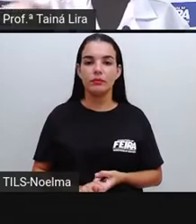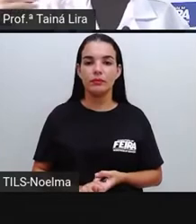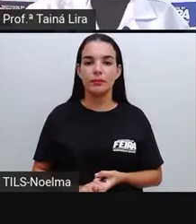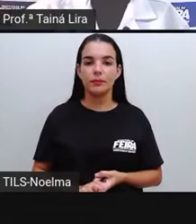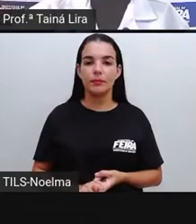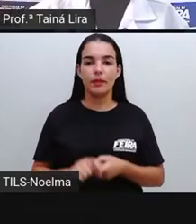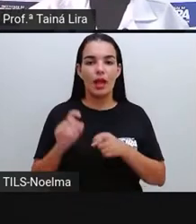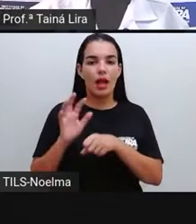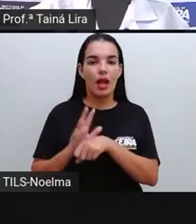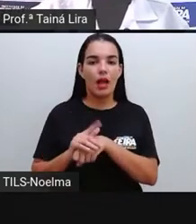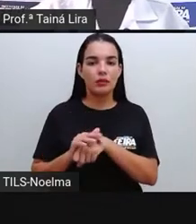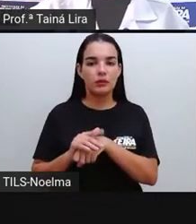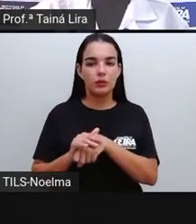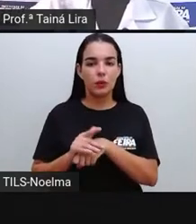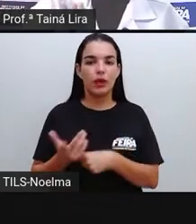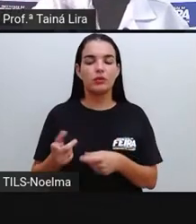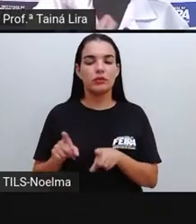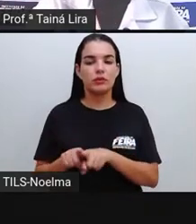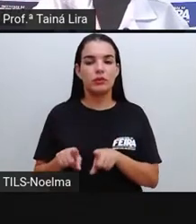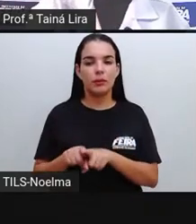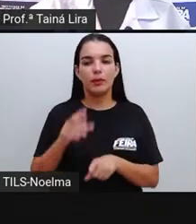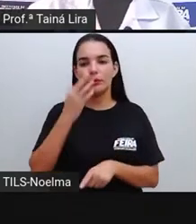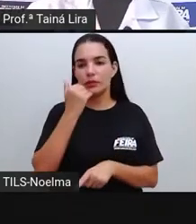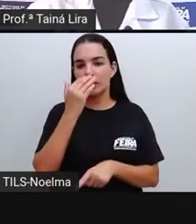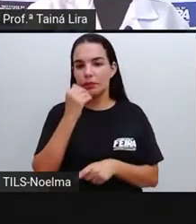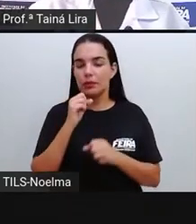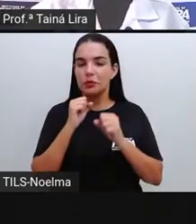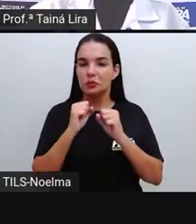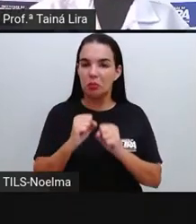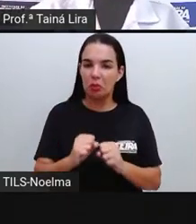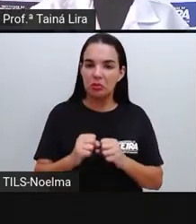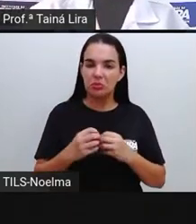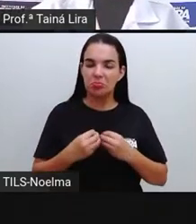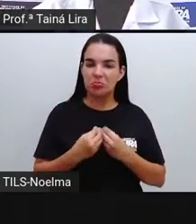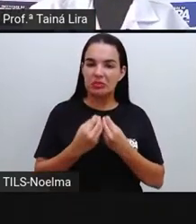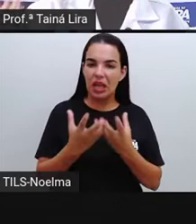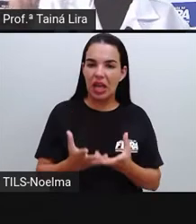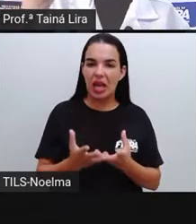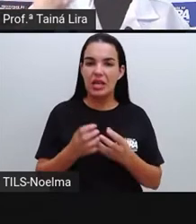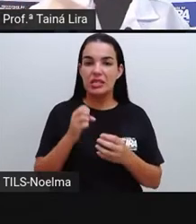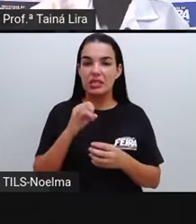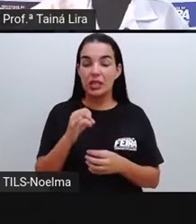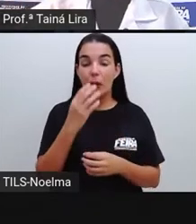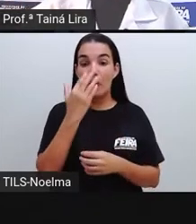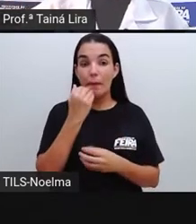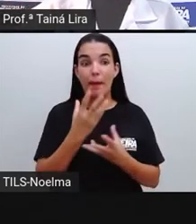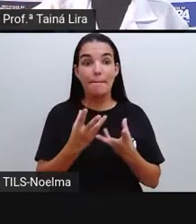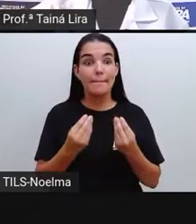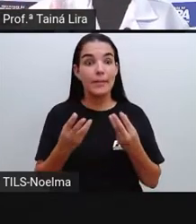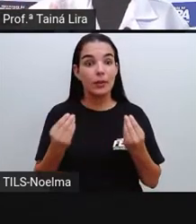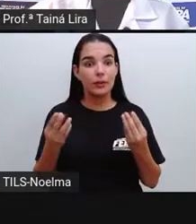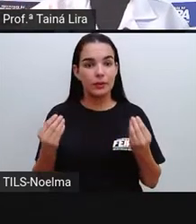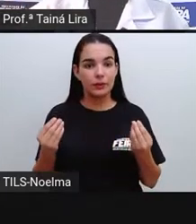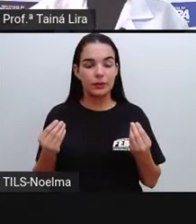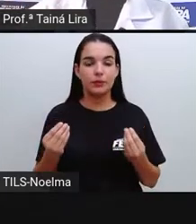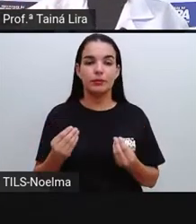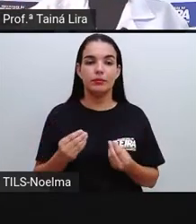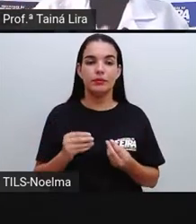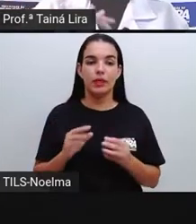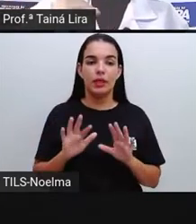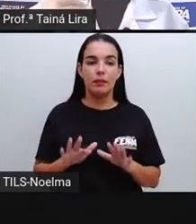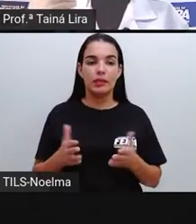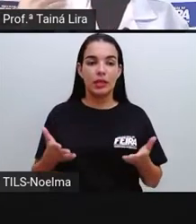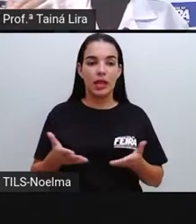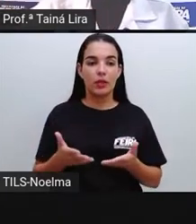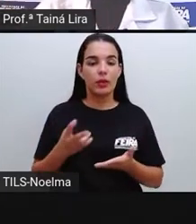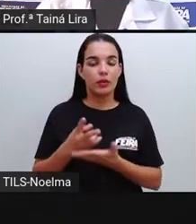as doenças, né? Que esses alimentos podem trazer quando a gente consome em excesso, tá? E agora